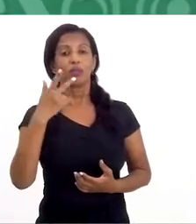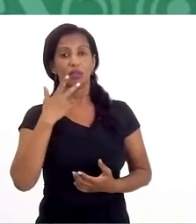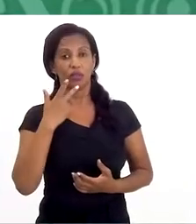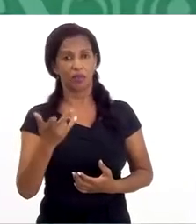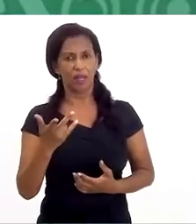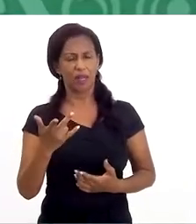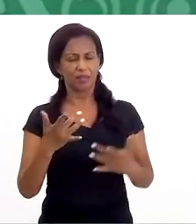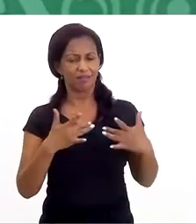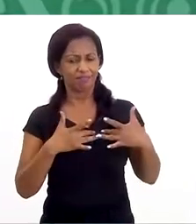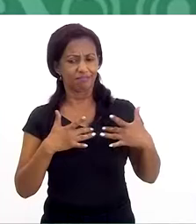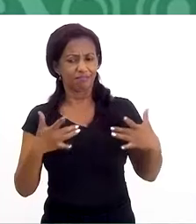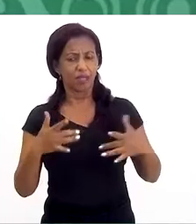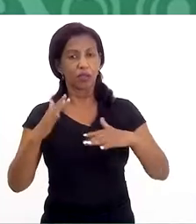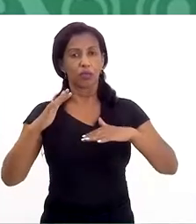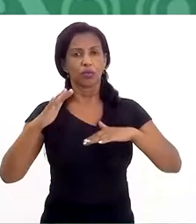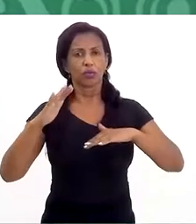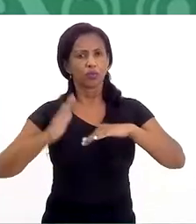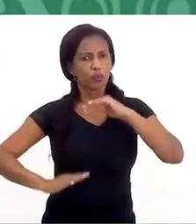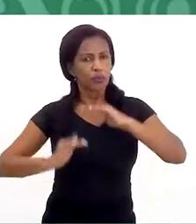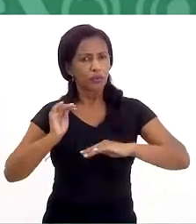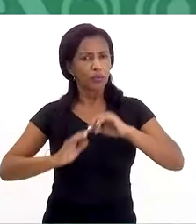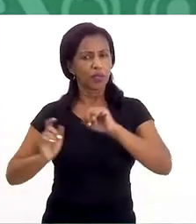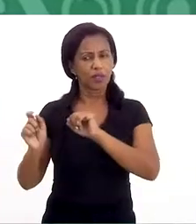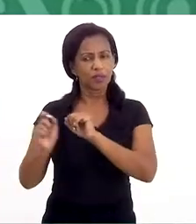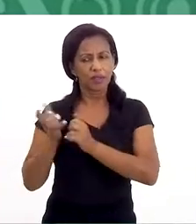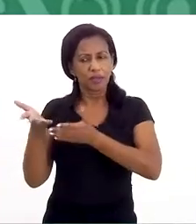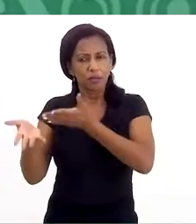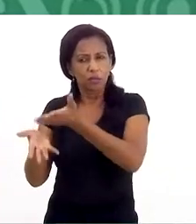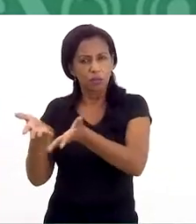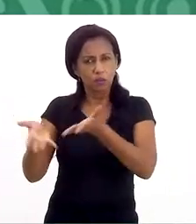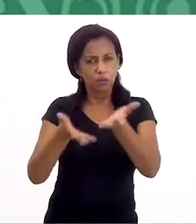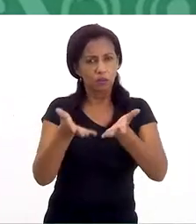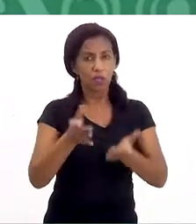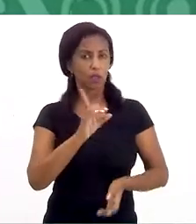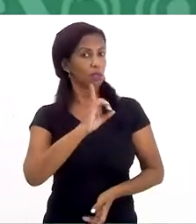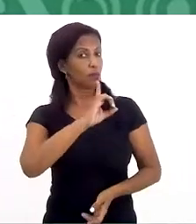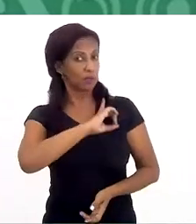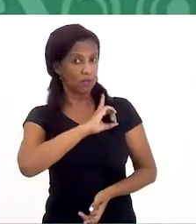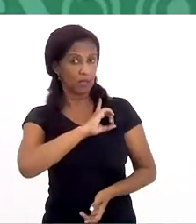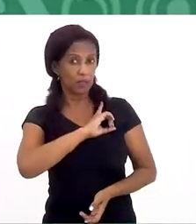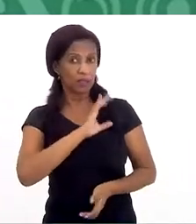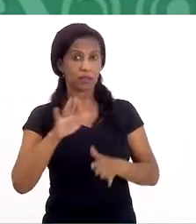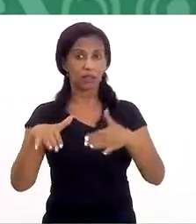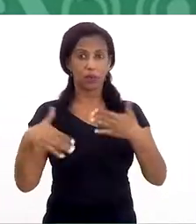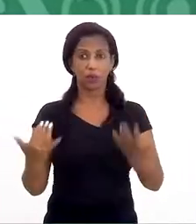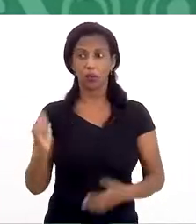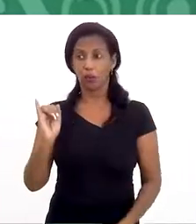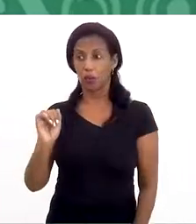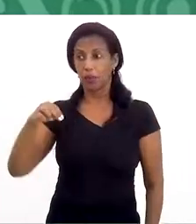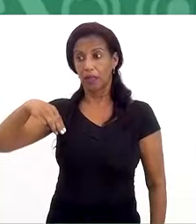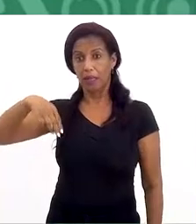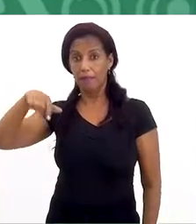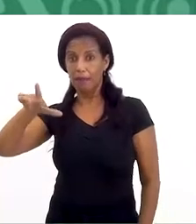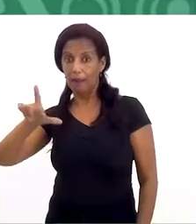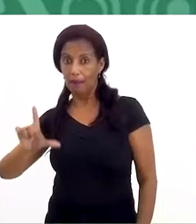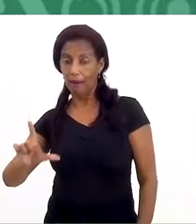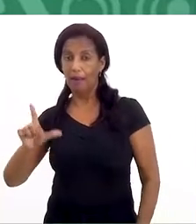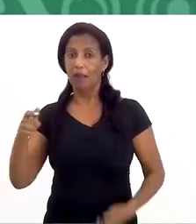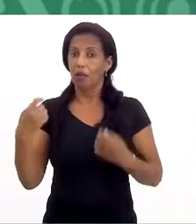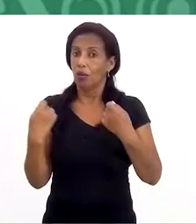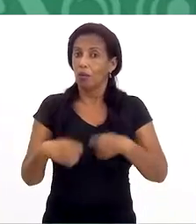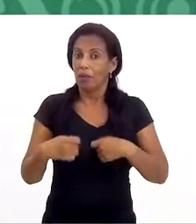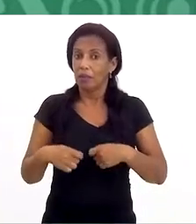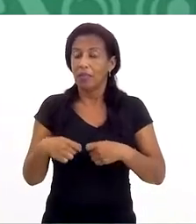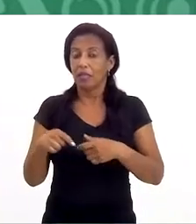falar sobre essa sensibilização dos profissionais que fazem esse atendimento, tanto nas delegacias, quanto no IML, aí numa